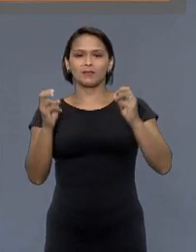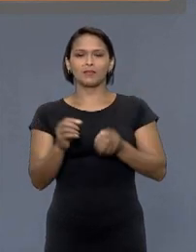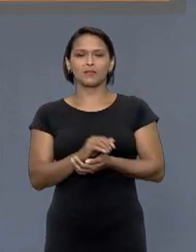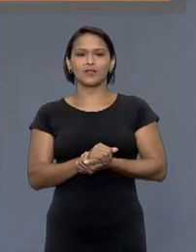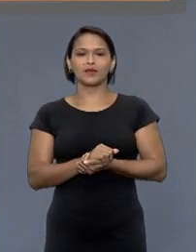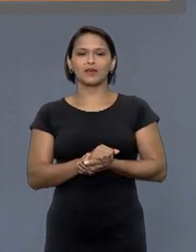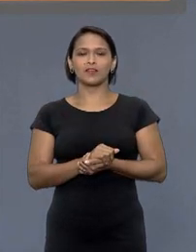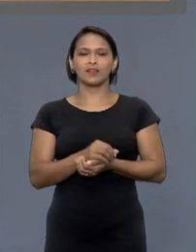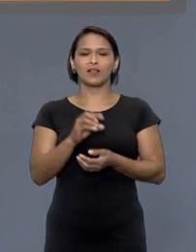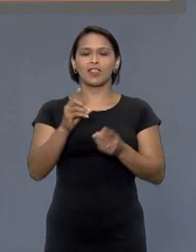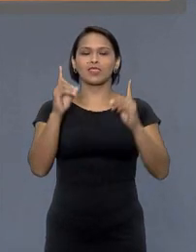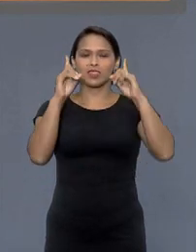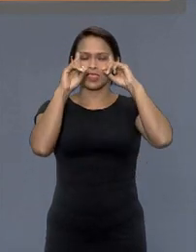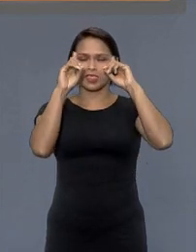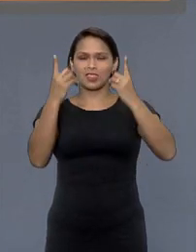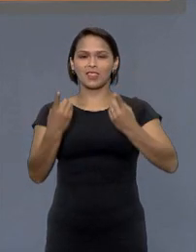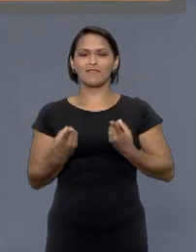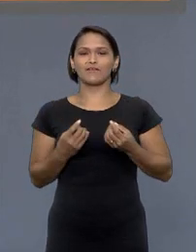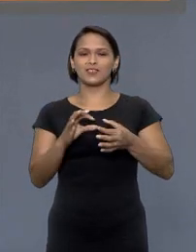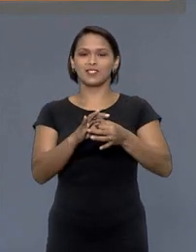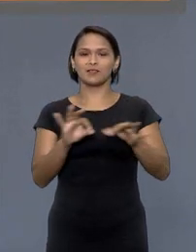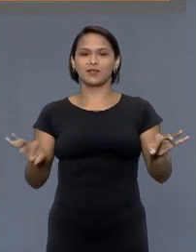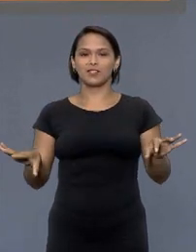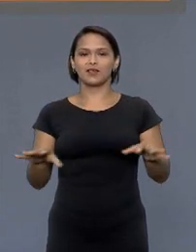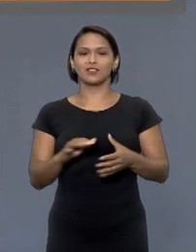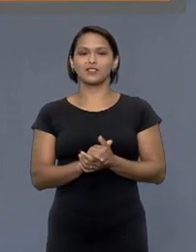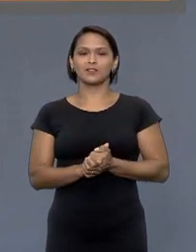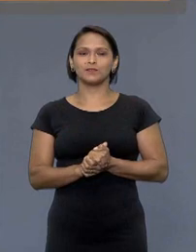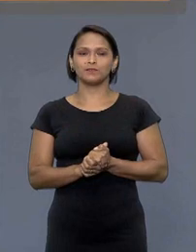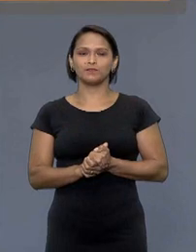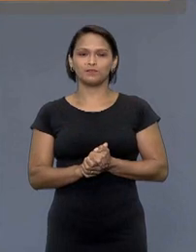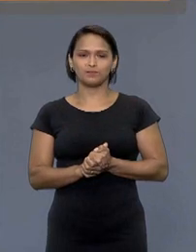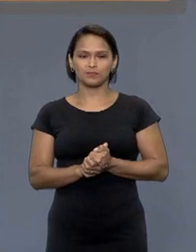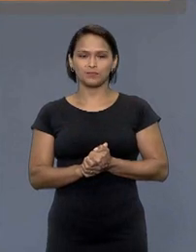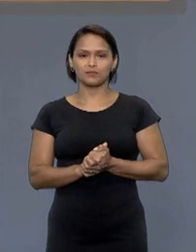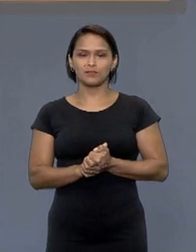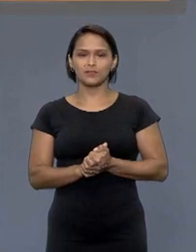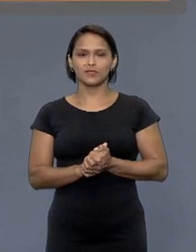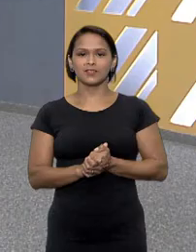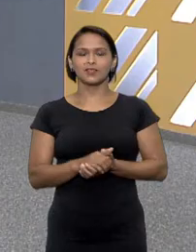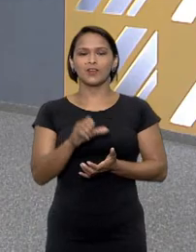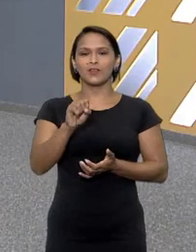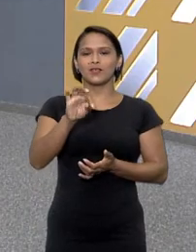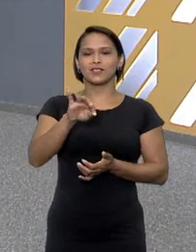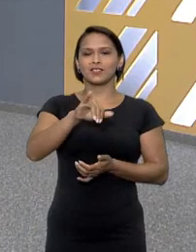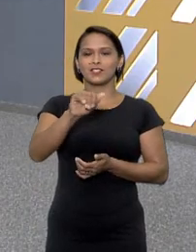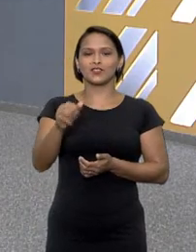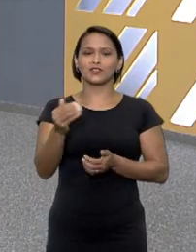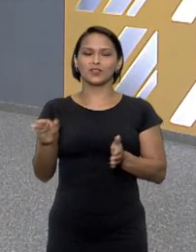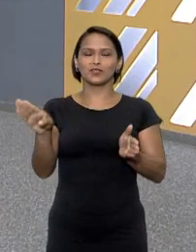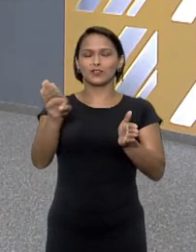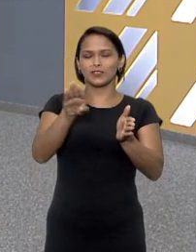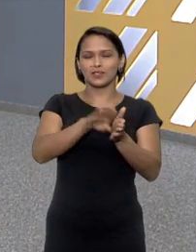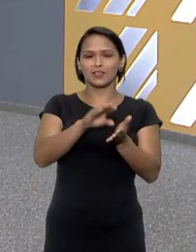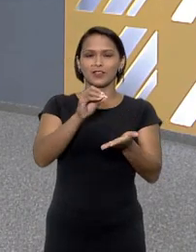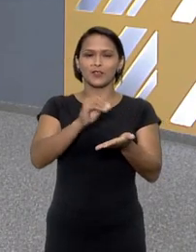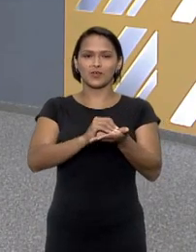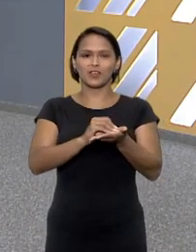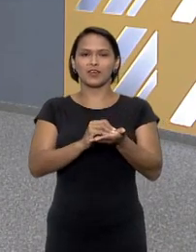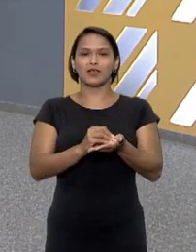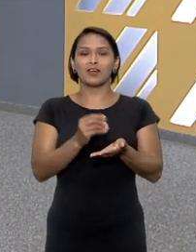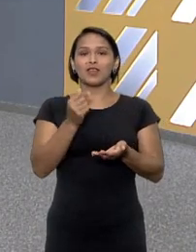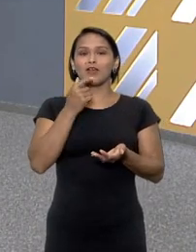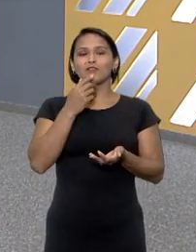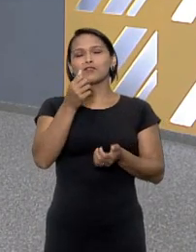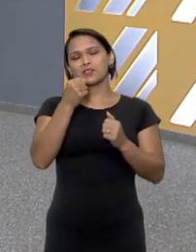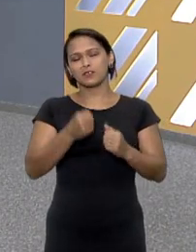prática destaque será a defesa da liberdade enquanto as outras categorias terão tema livre e o STJ Notícias chega ao fim você